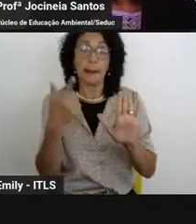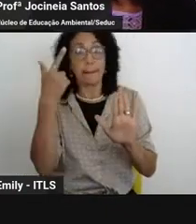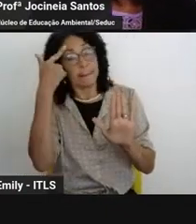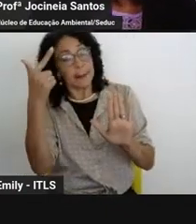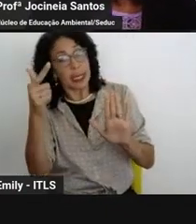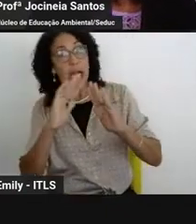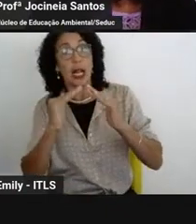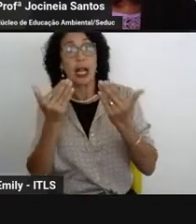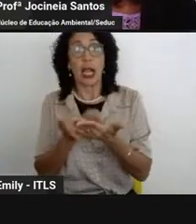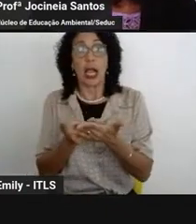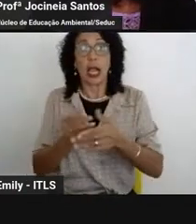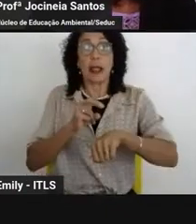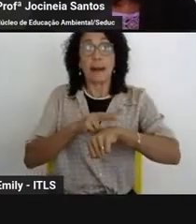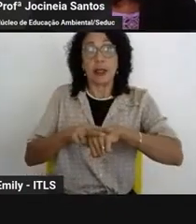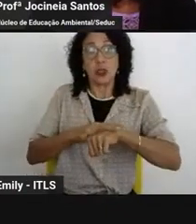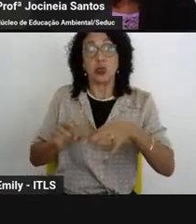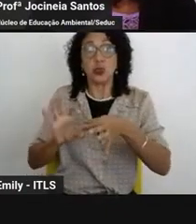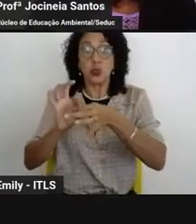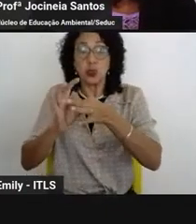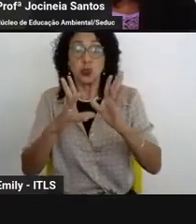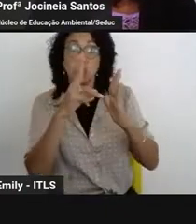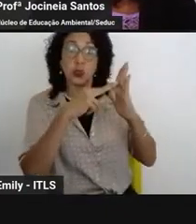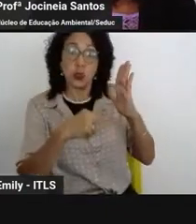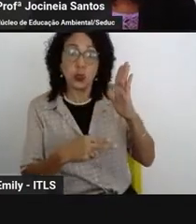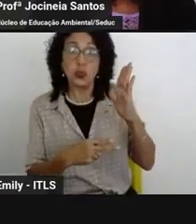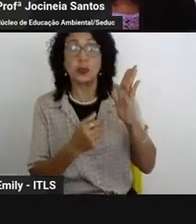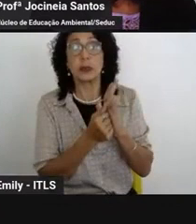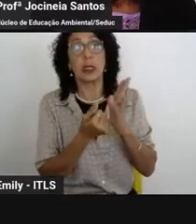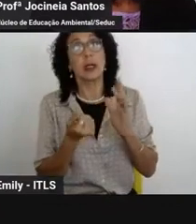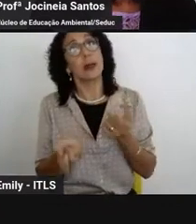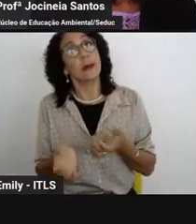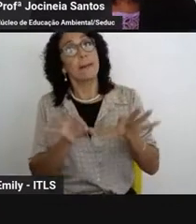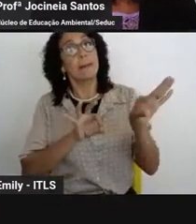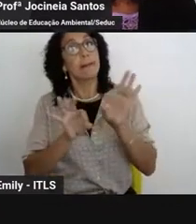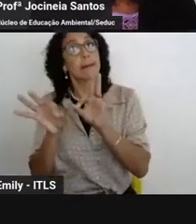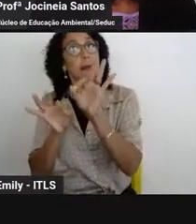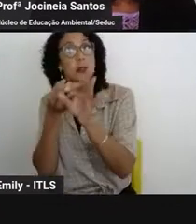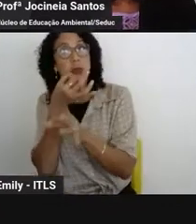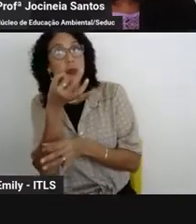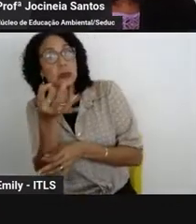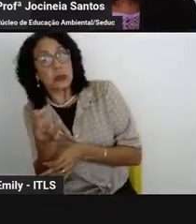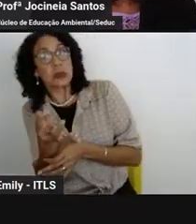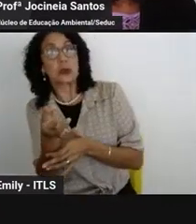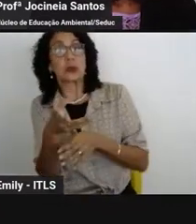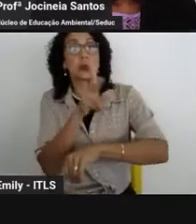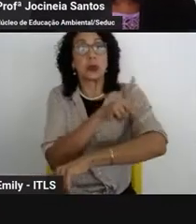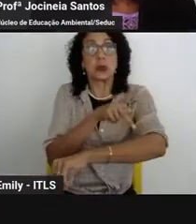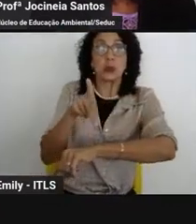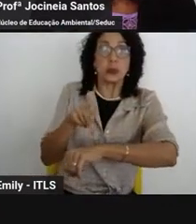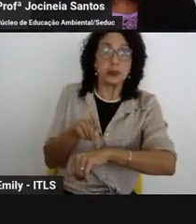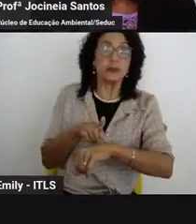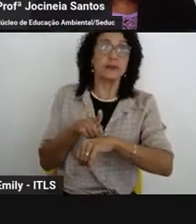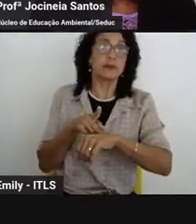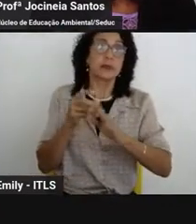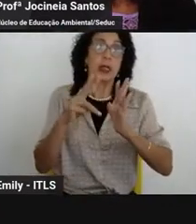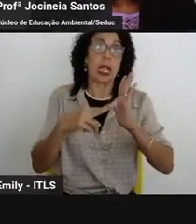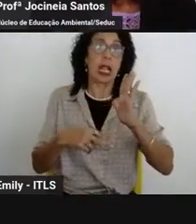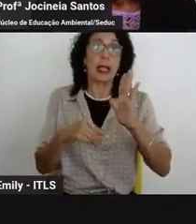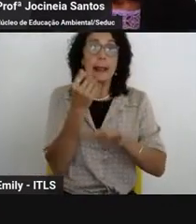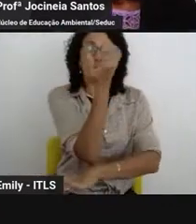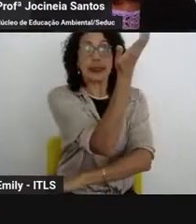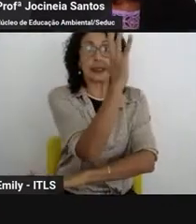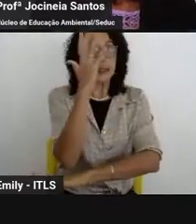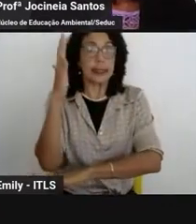com a campanha de leitura e que a gente focou nos processos pedagógicos do letramento ambiental